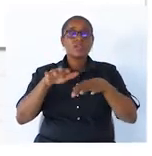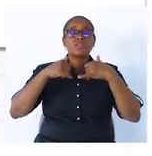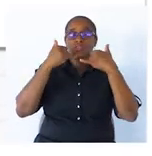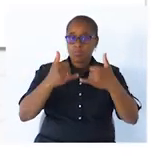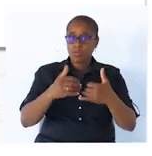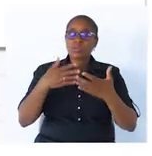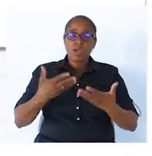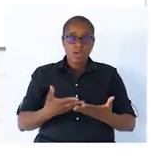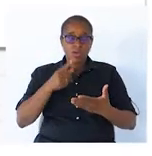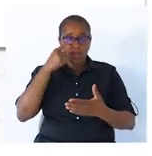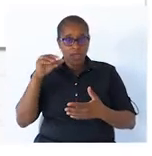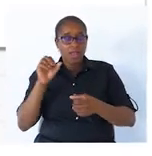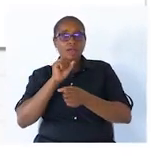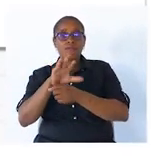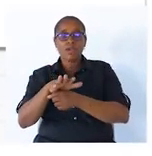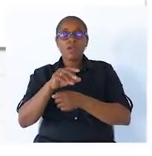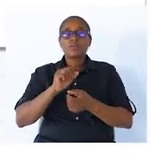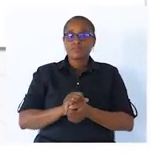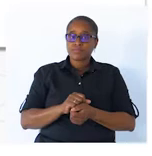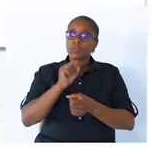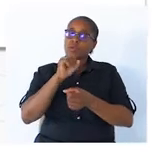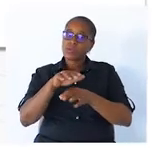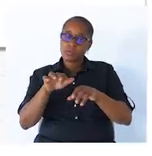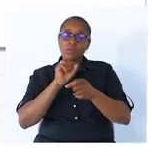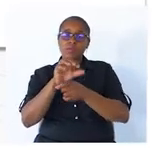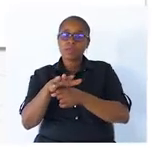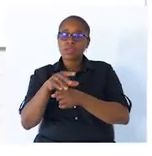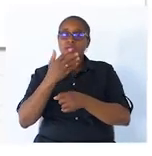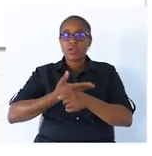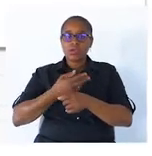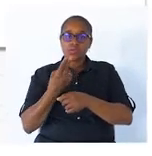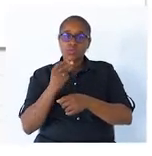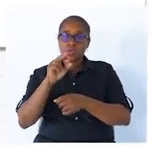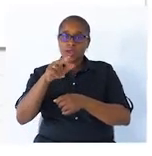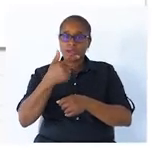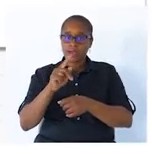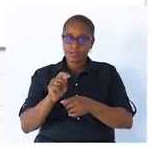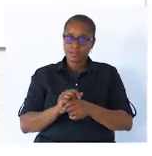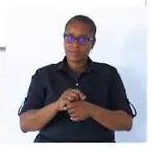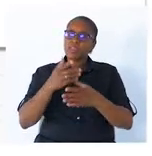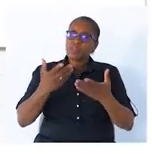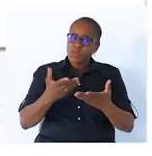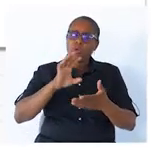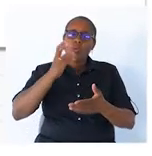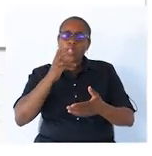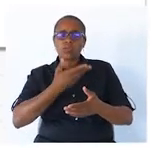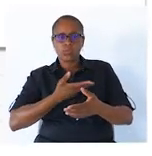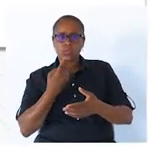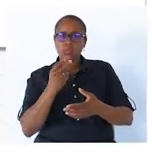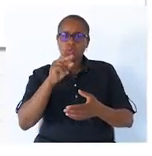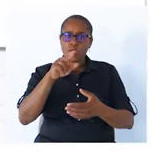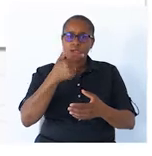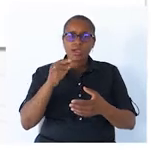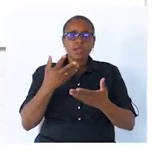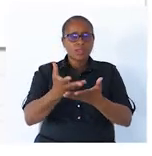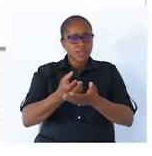agora ele enviou a mensagem ou o e-mail ao Duarte. E o Duarte, quando recebeu o e-mail, abriu